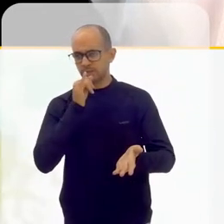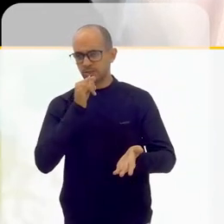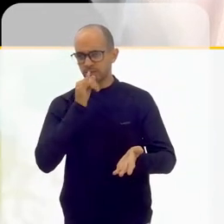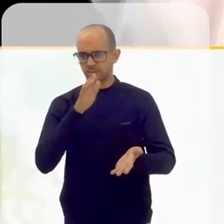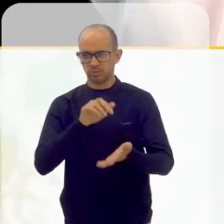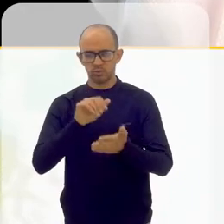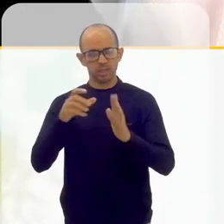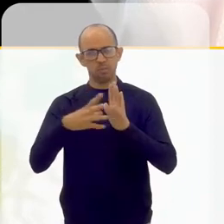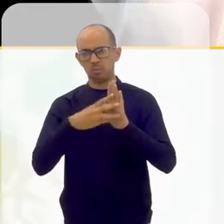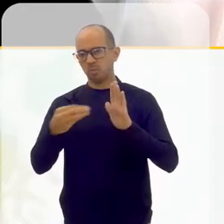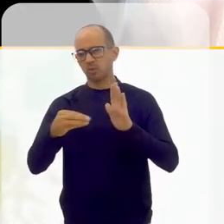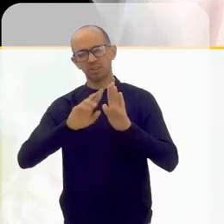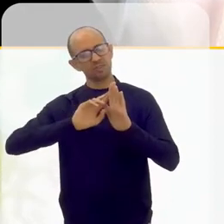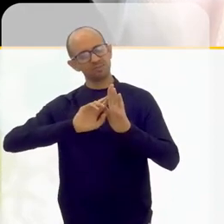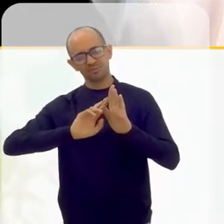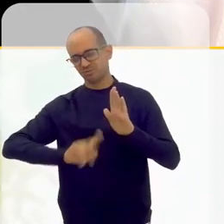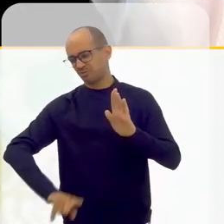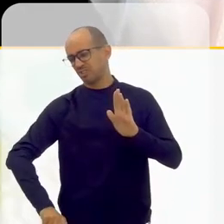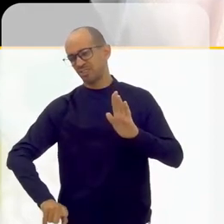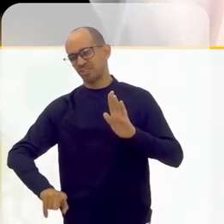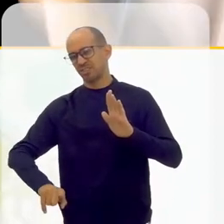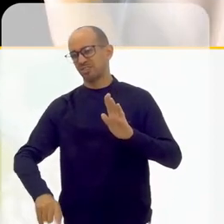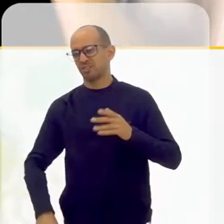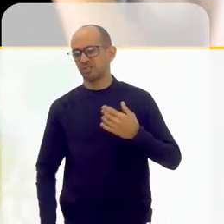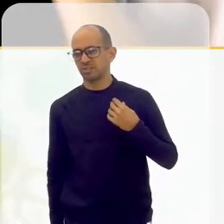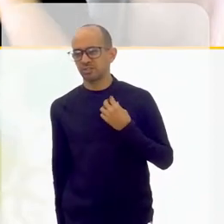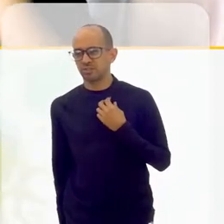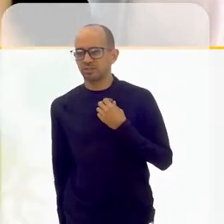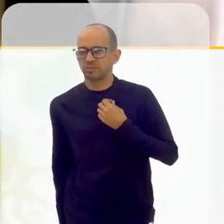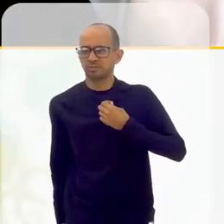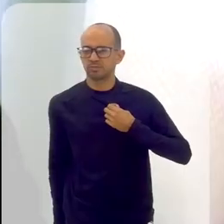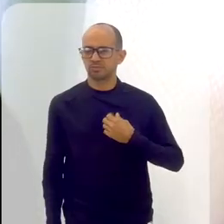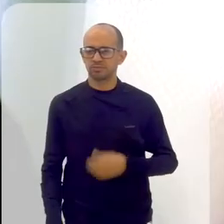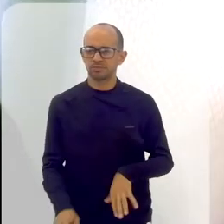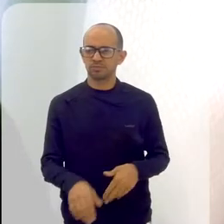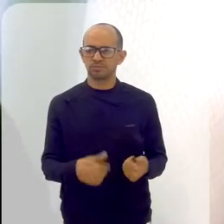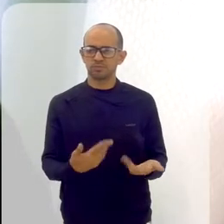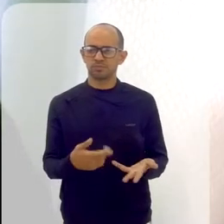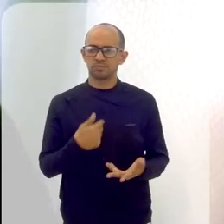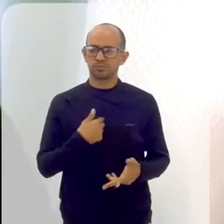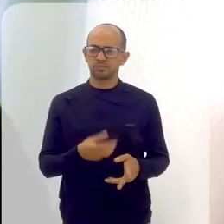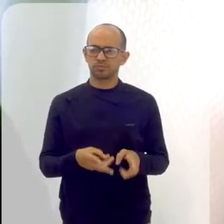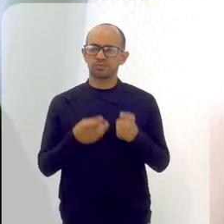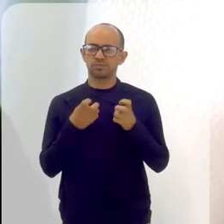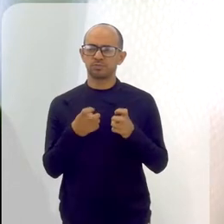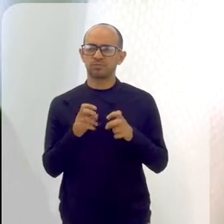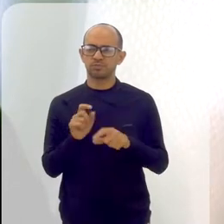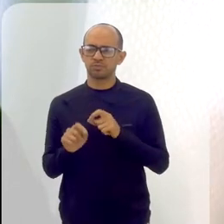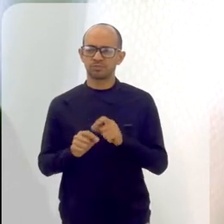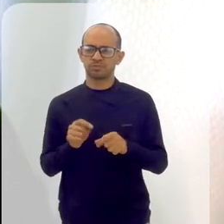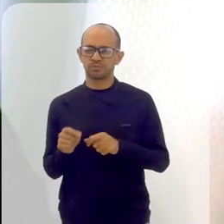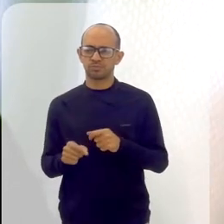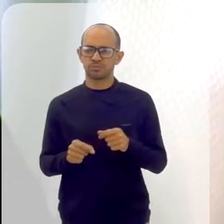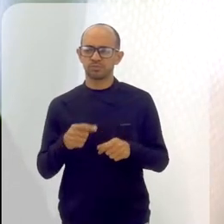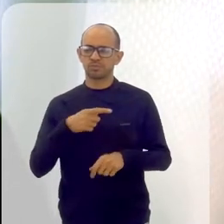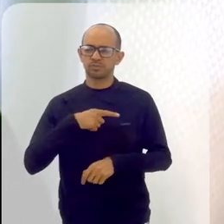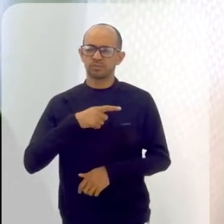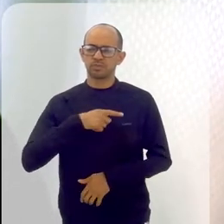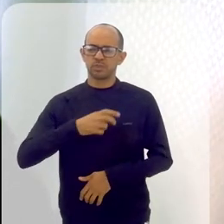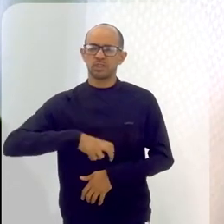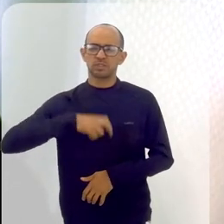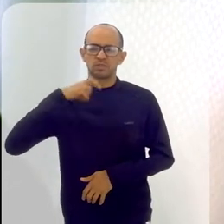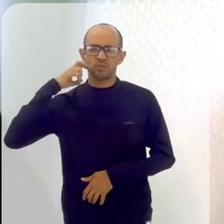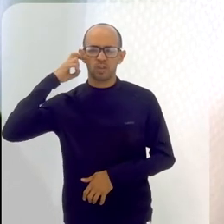que é bem específica. É um formato bem diferente. Isso. Então, eu percebo que é um certo, é uma certa